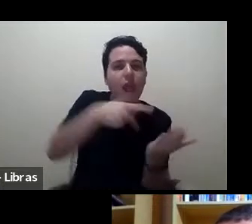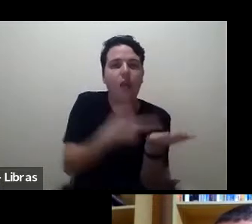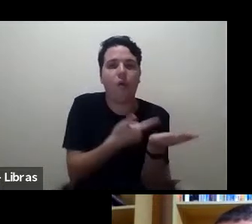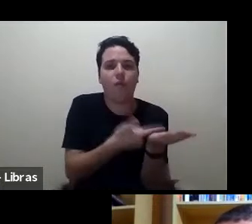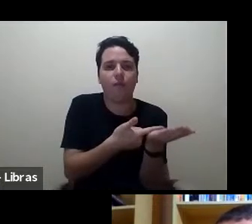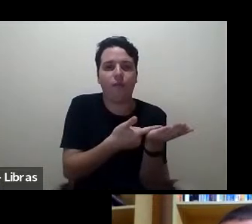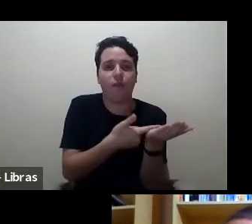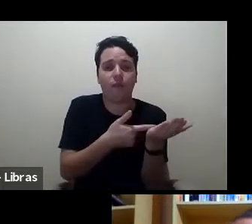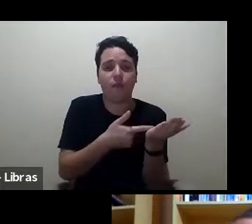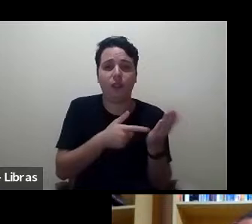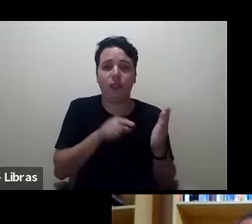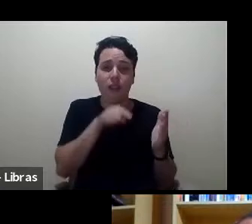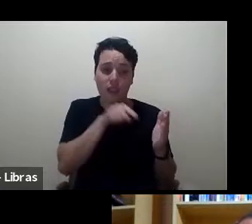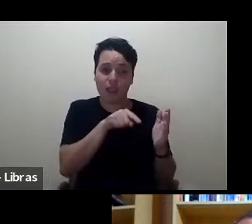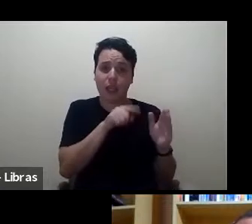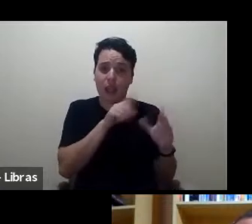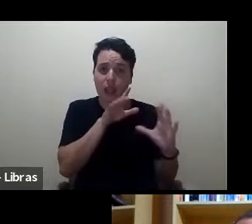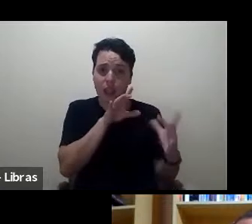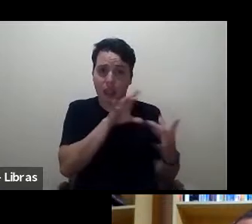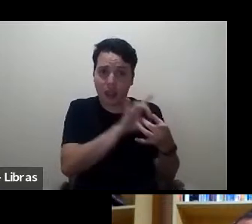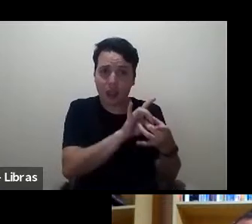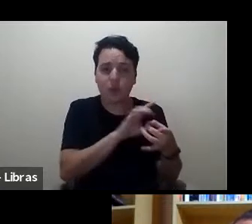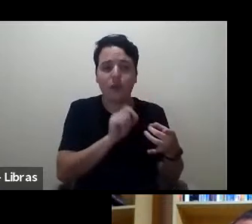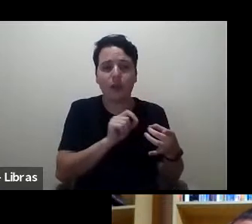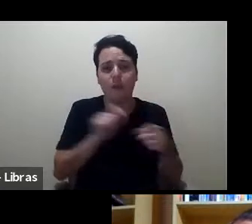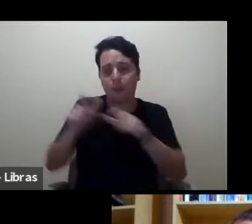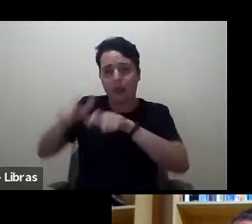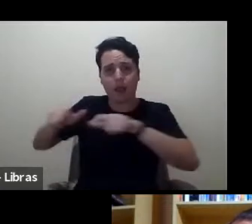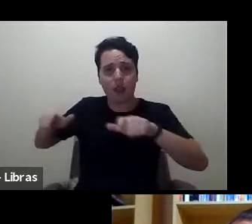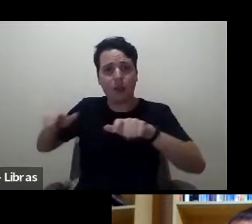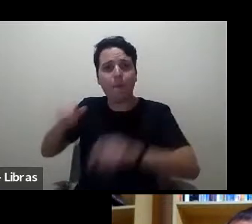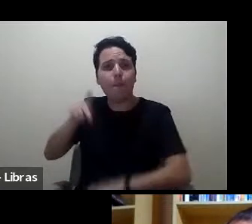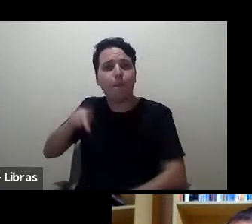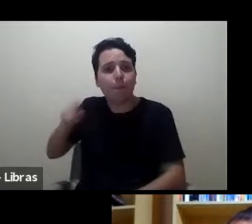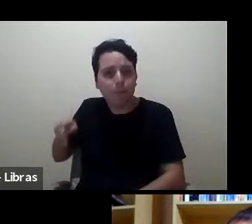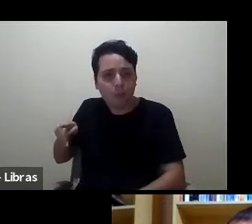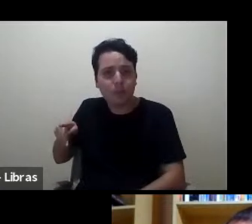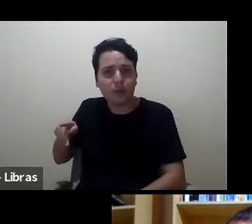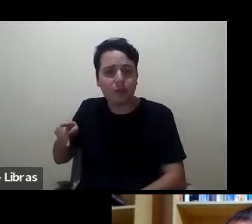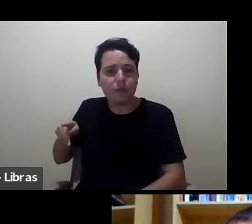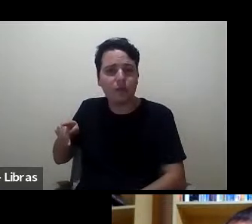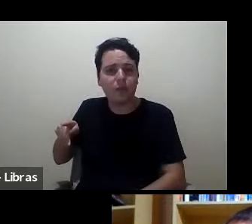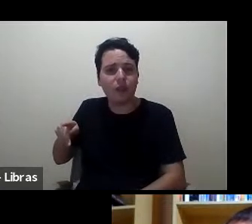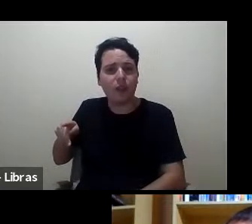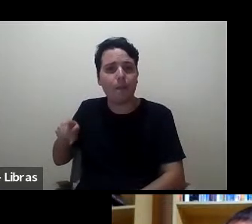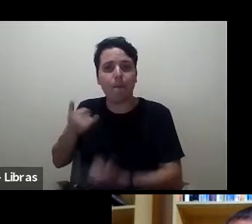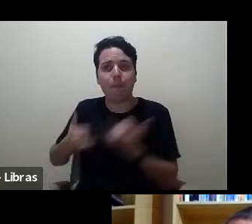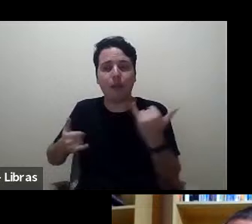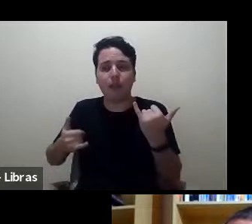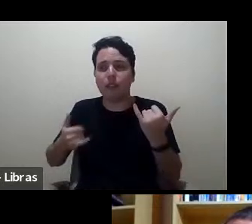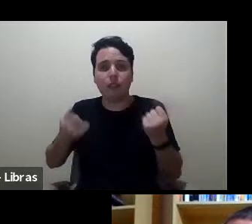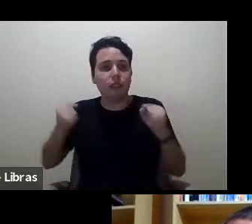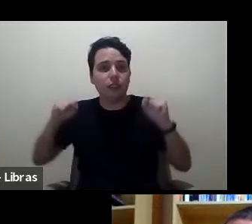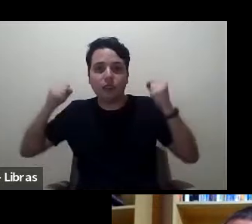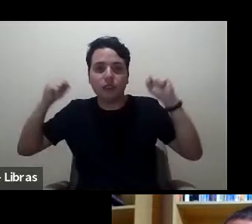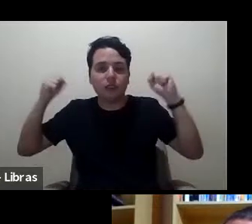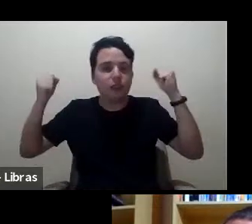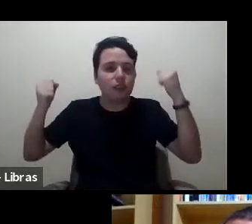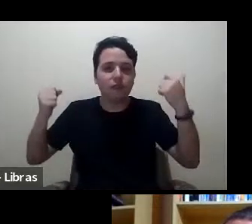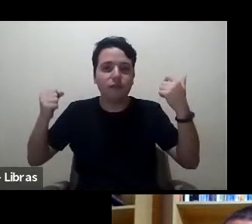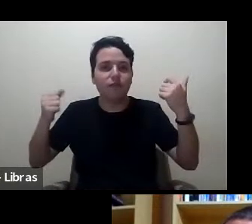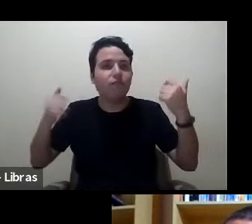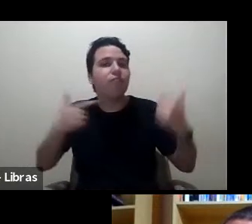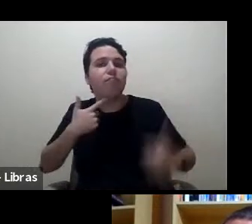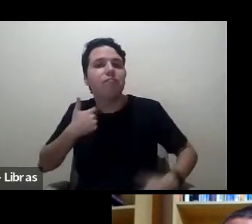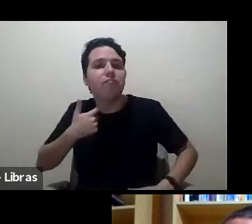E, nesse sentido, professores e professoras estão desesperados, obviamente, pela